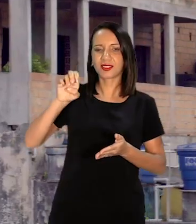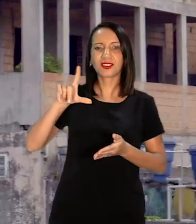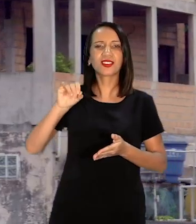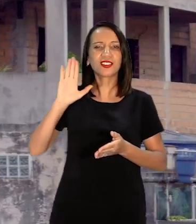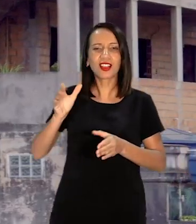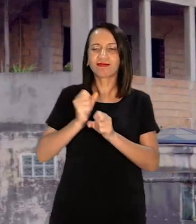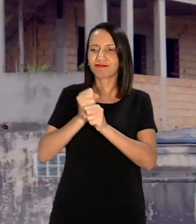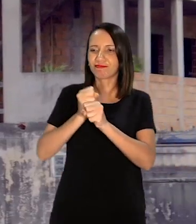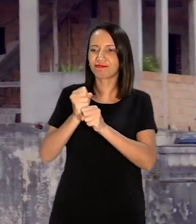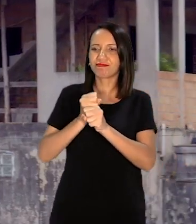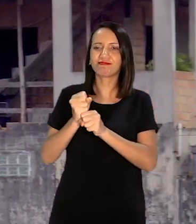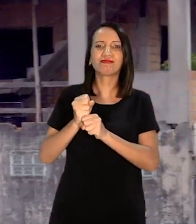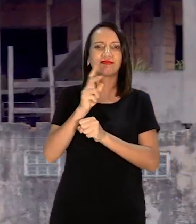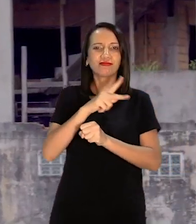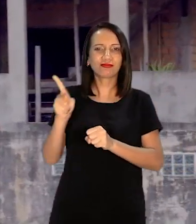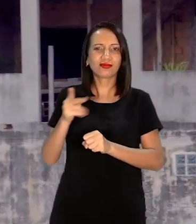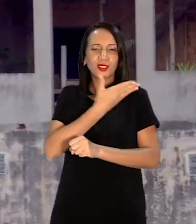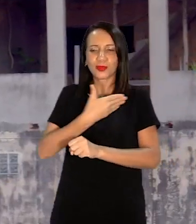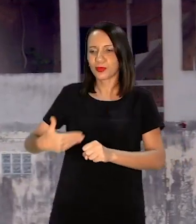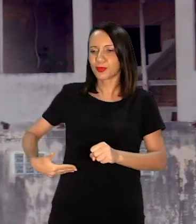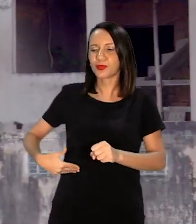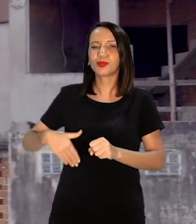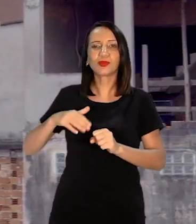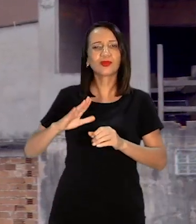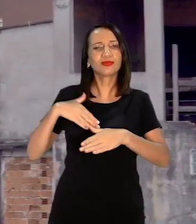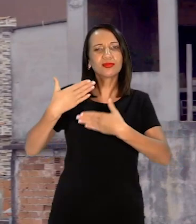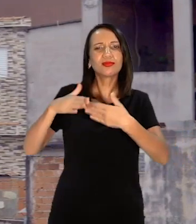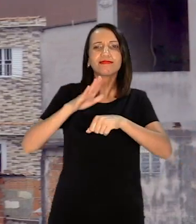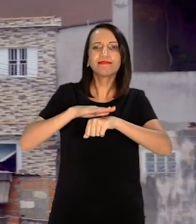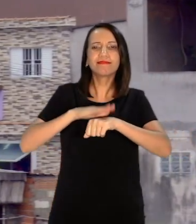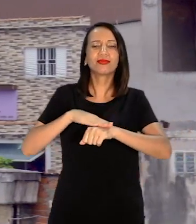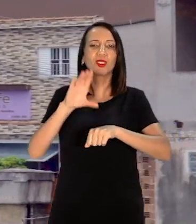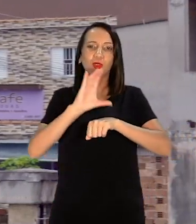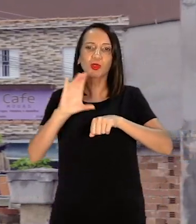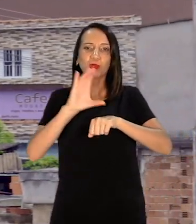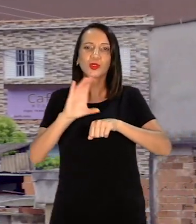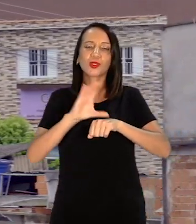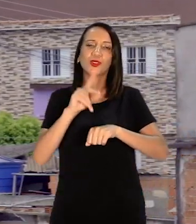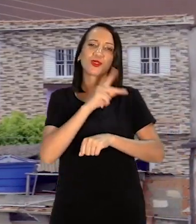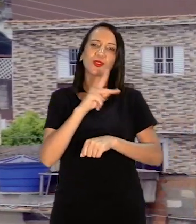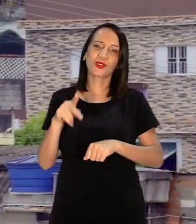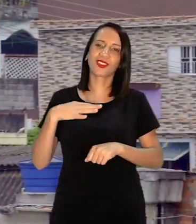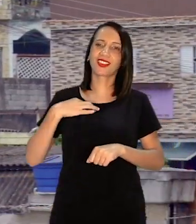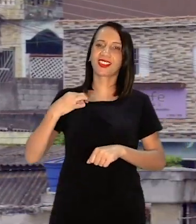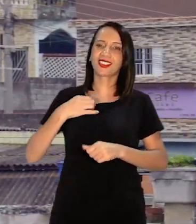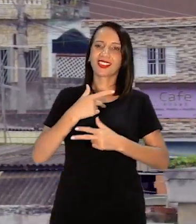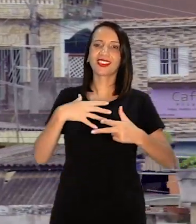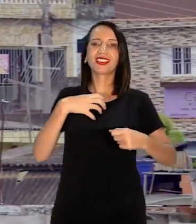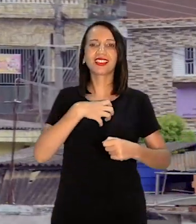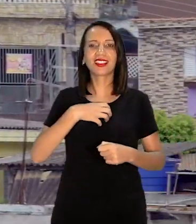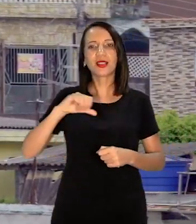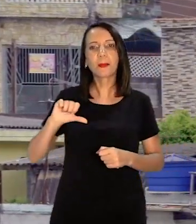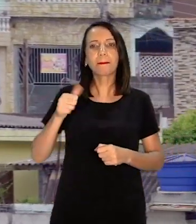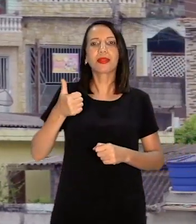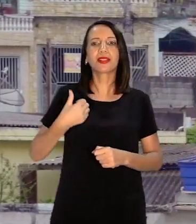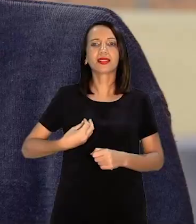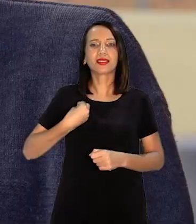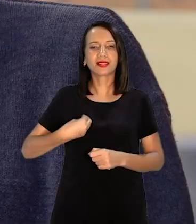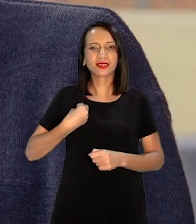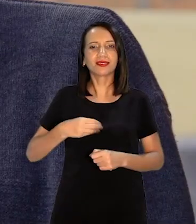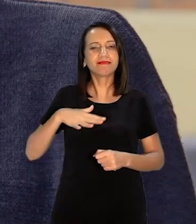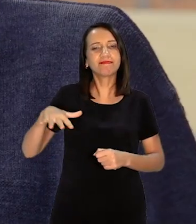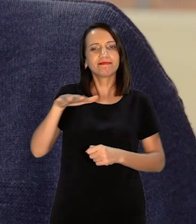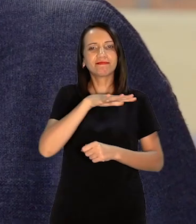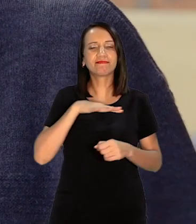Com o passar do tempo, os ex-alunos do cursinho foram se tornando professores voluntários Ele é branco, de barba e usa óculos